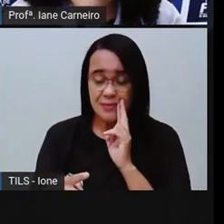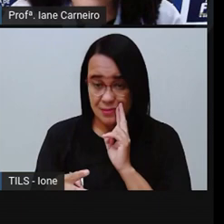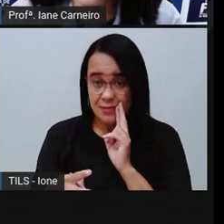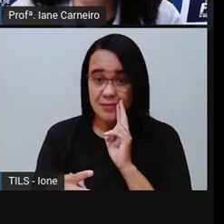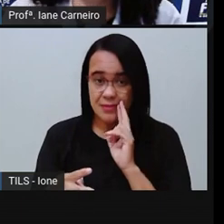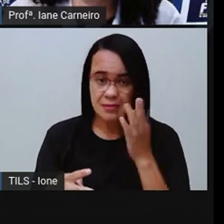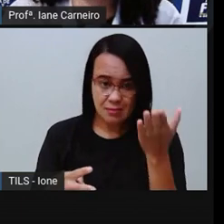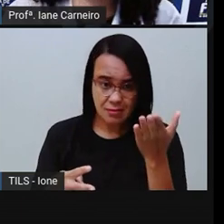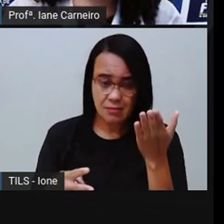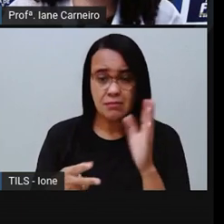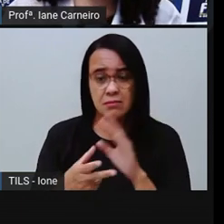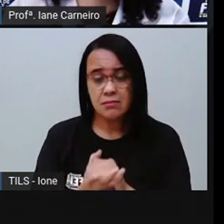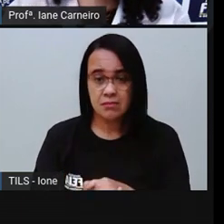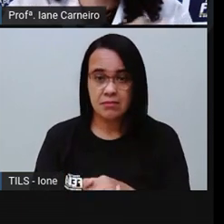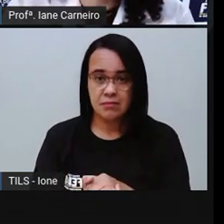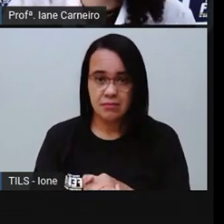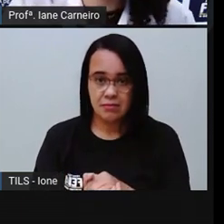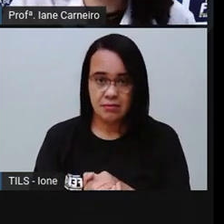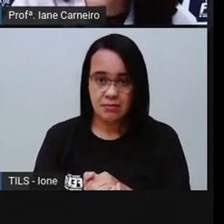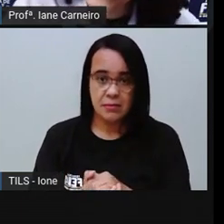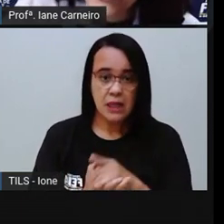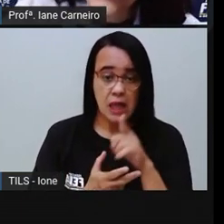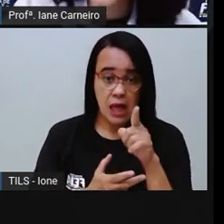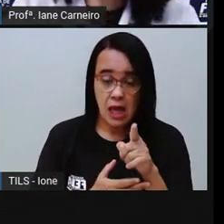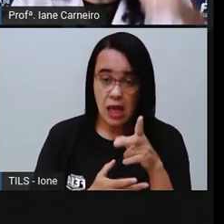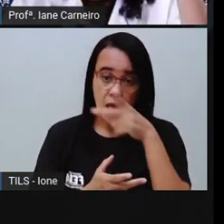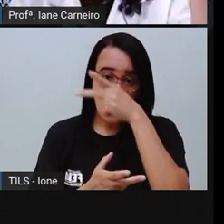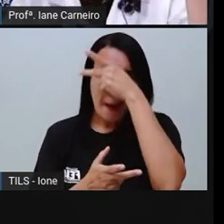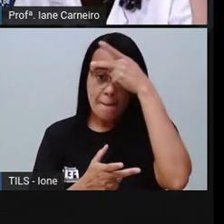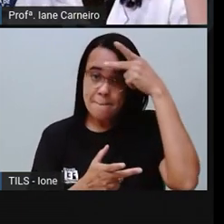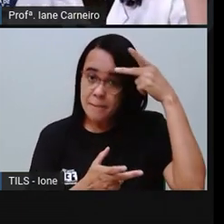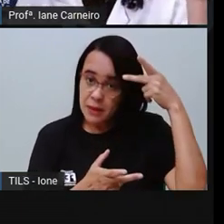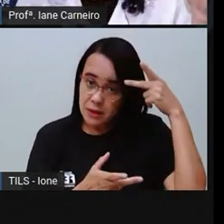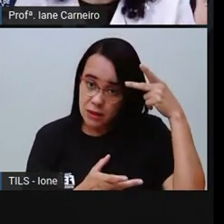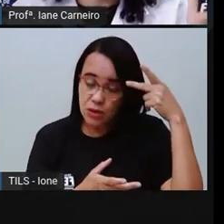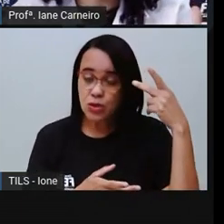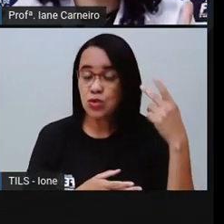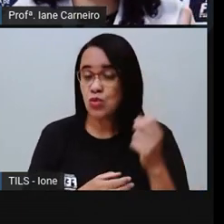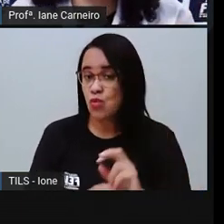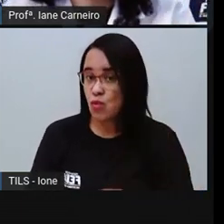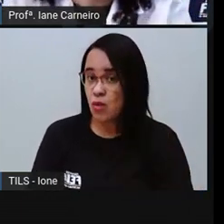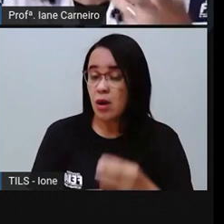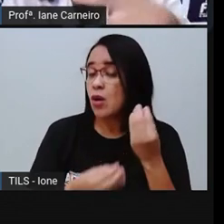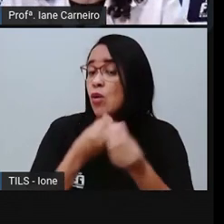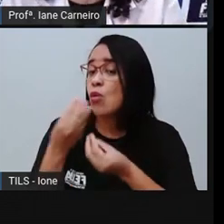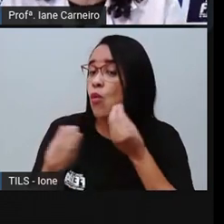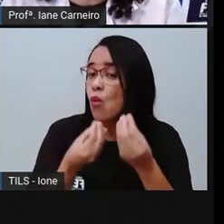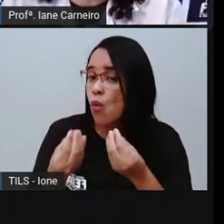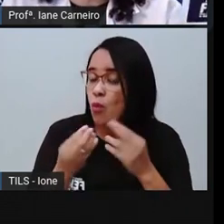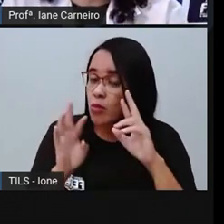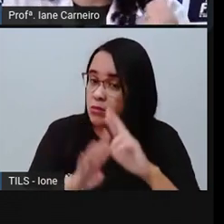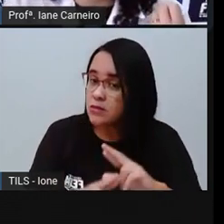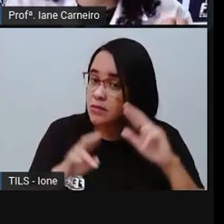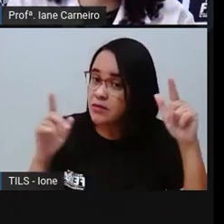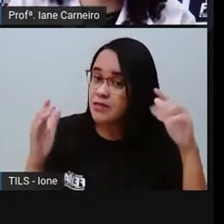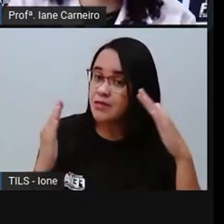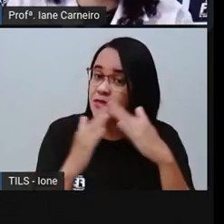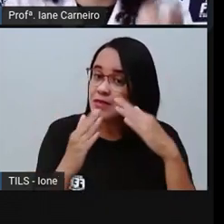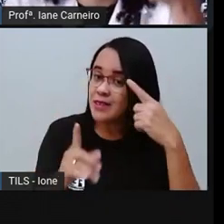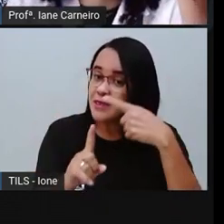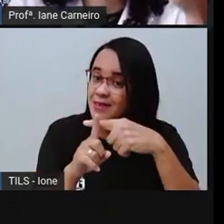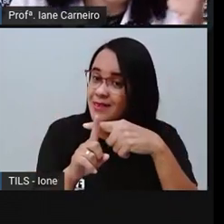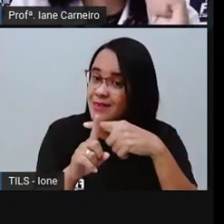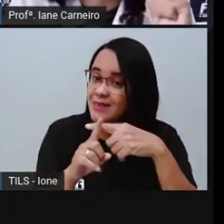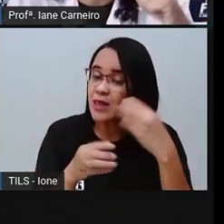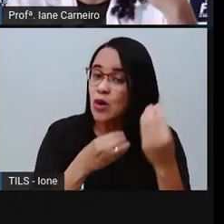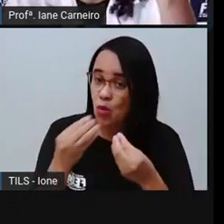Restaurante, ó. Então, no restaurante, diferente lá das igrejas, né? No restaurante, as pessoas